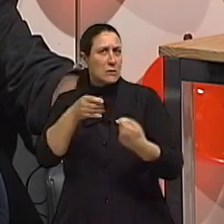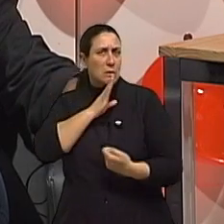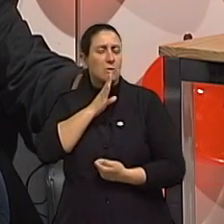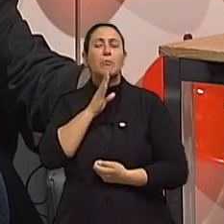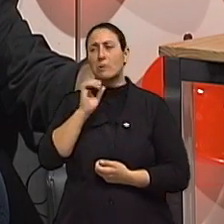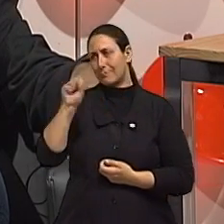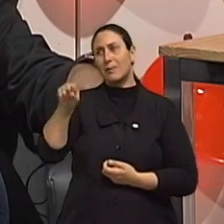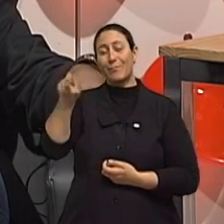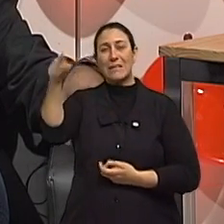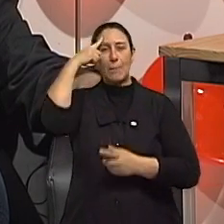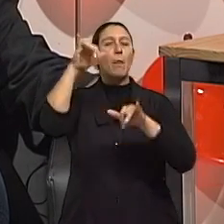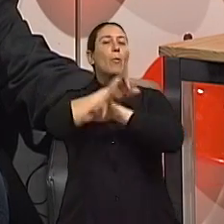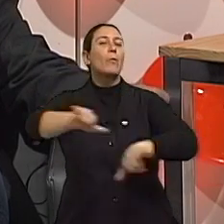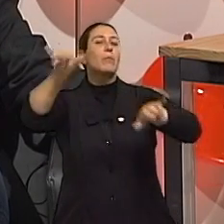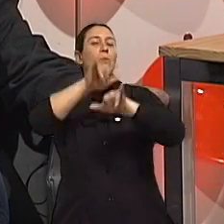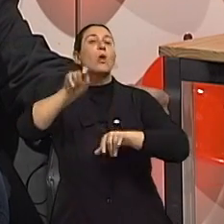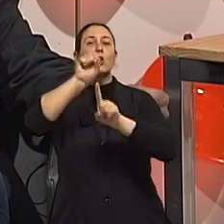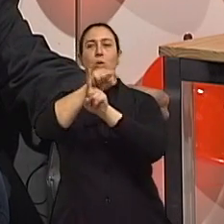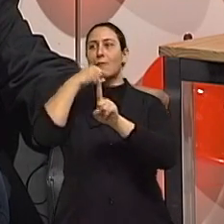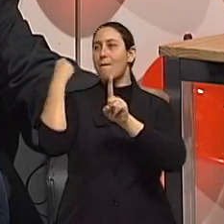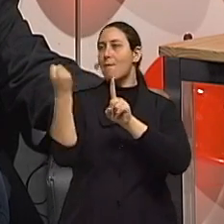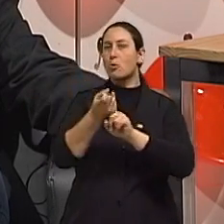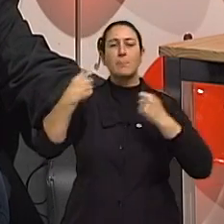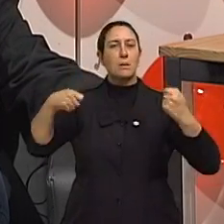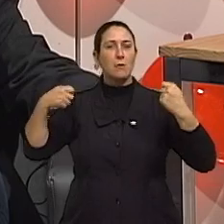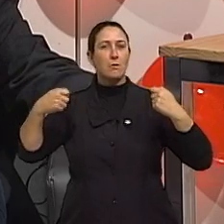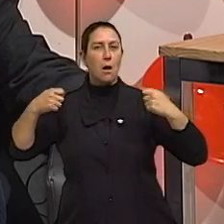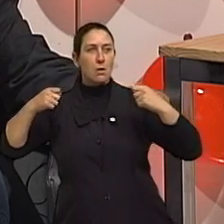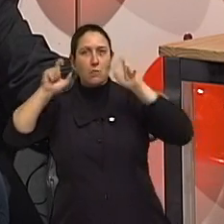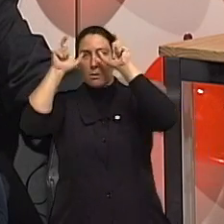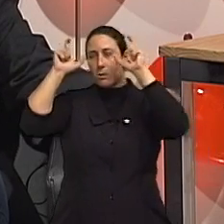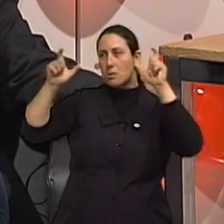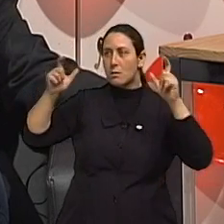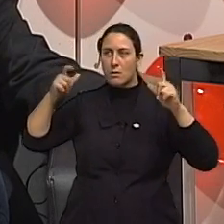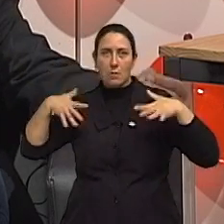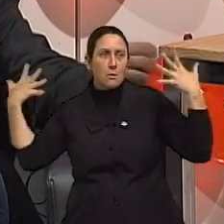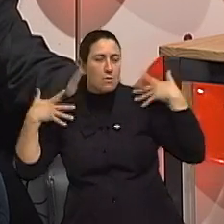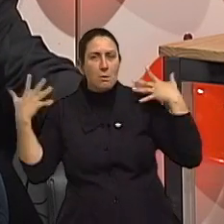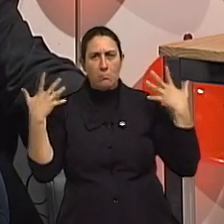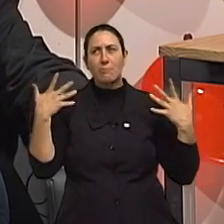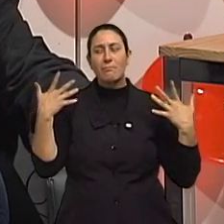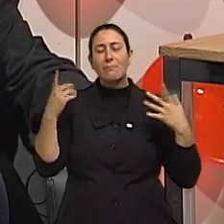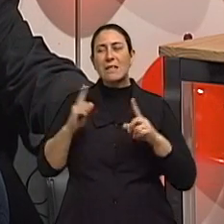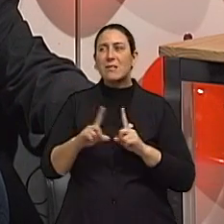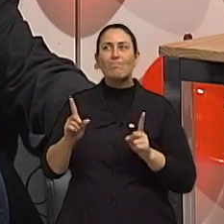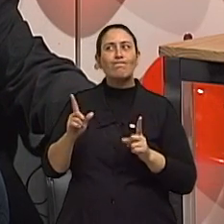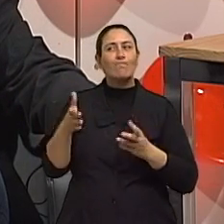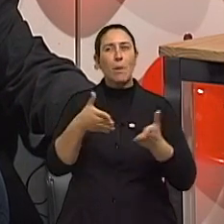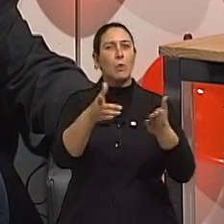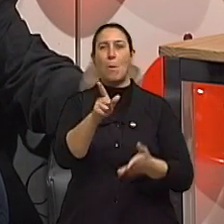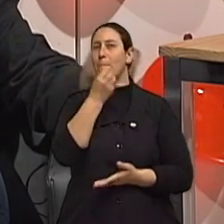propaganda que é a sociedade do êxtase. Exato. e esse é um caminho que não é o